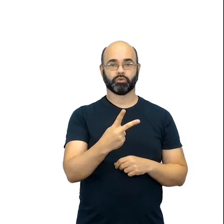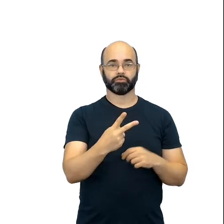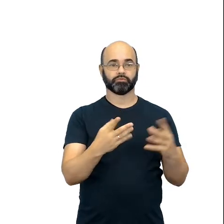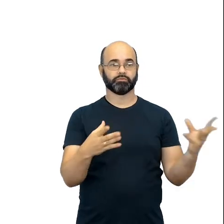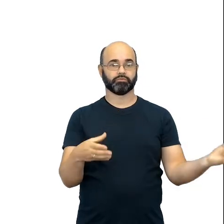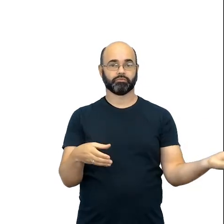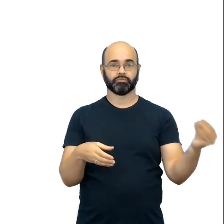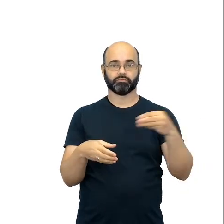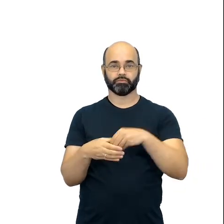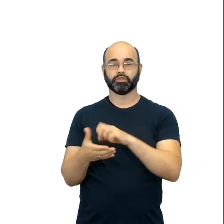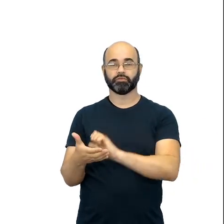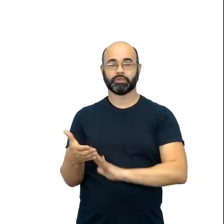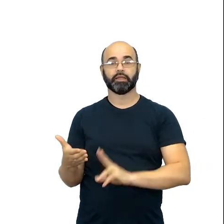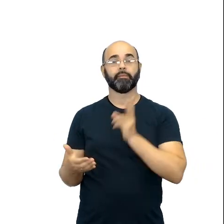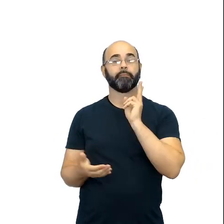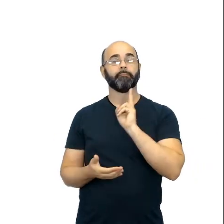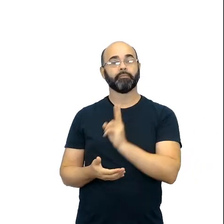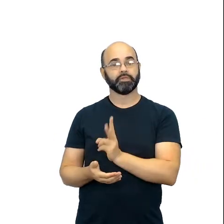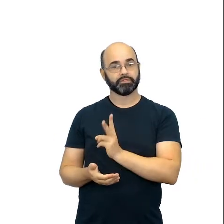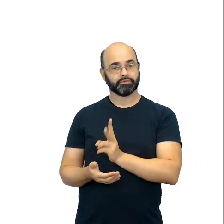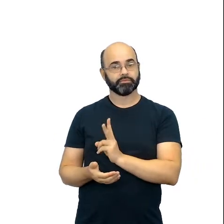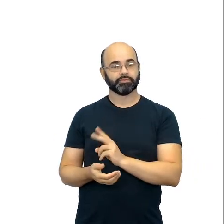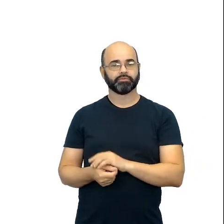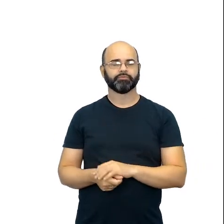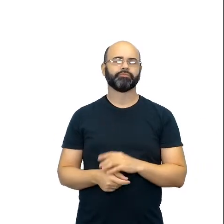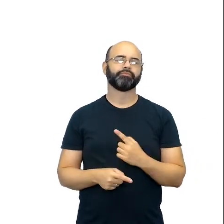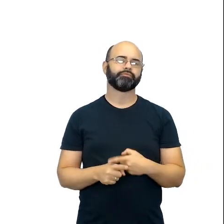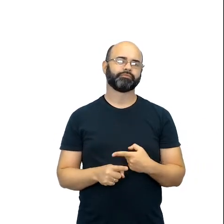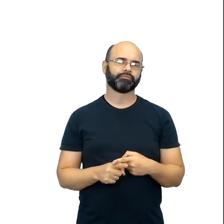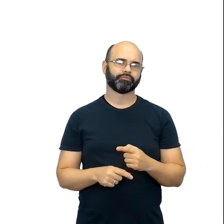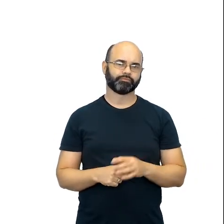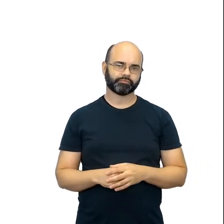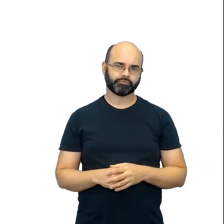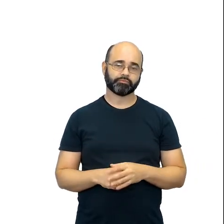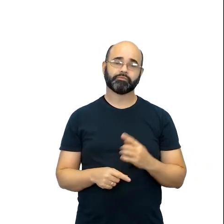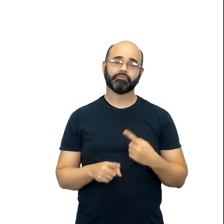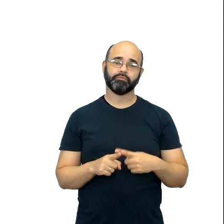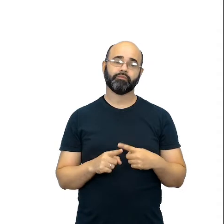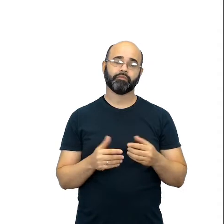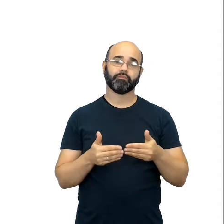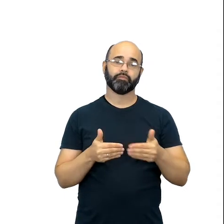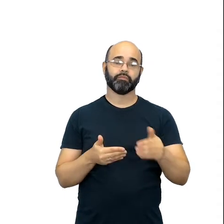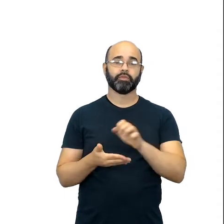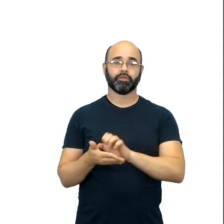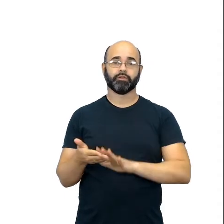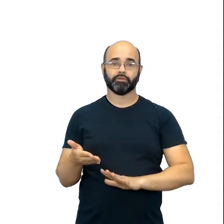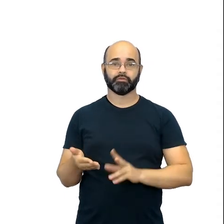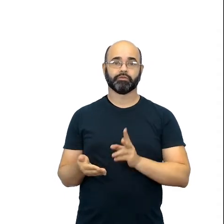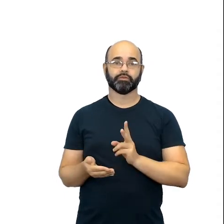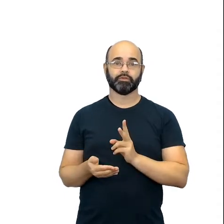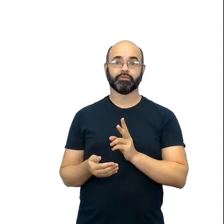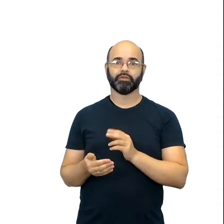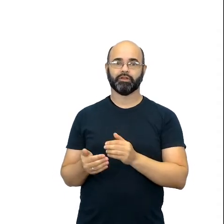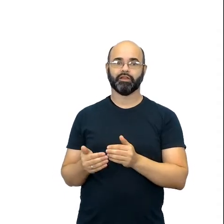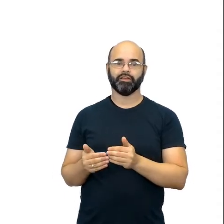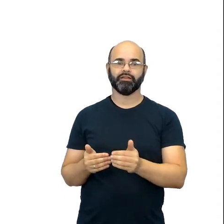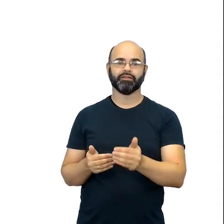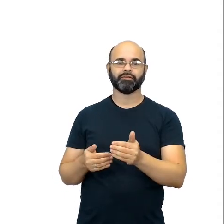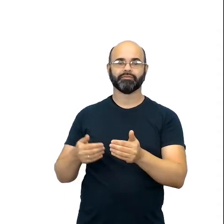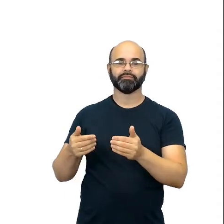por quê? Porque eu entendo que a próxima atividade que eu vou mostrar para vocês conseguiria abranger esses dois objetivos.